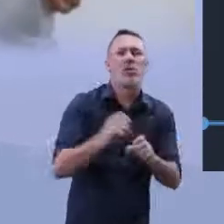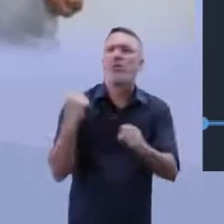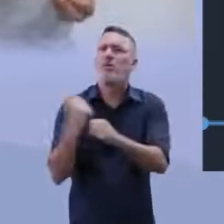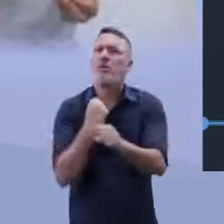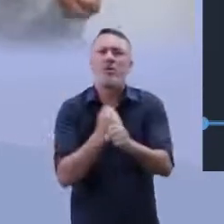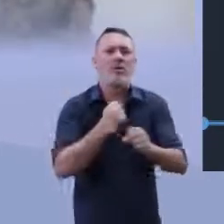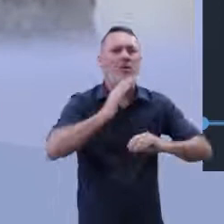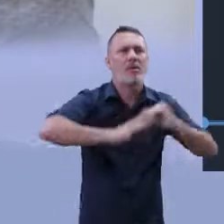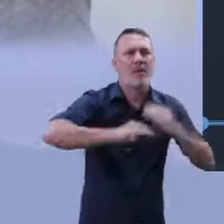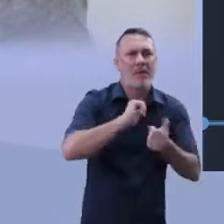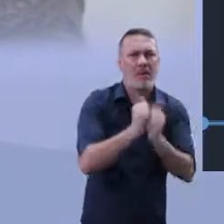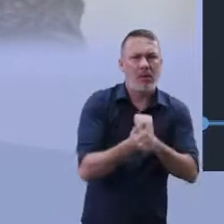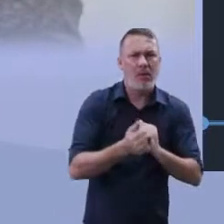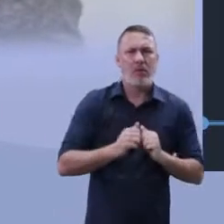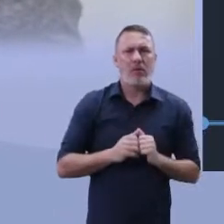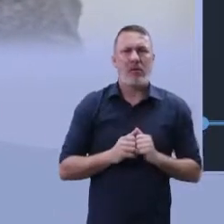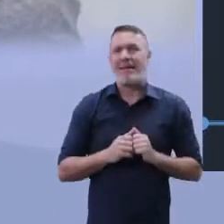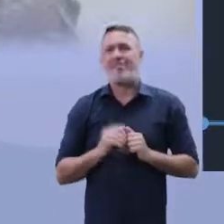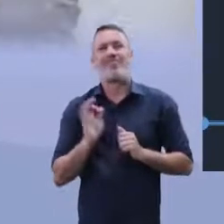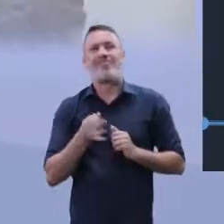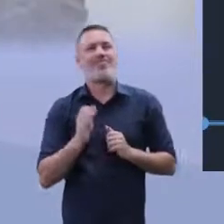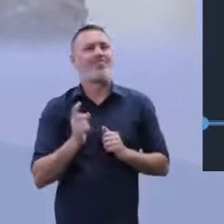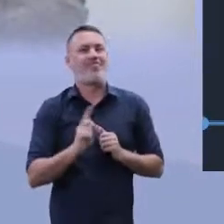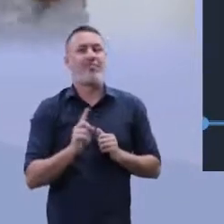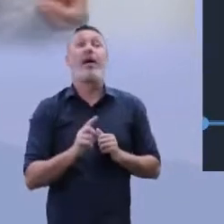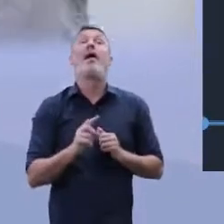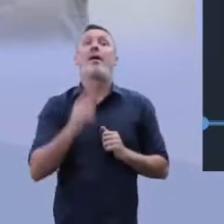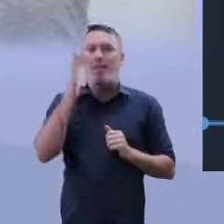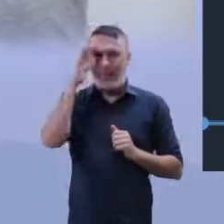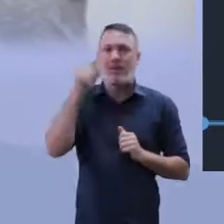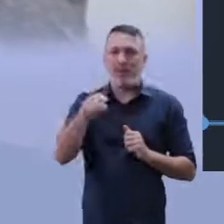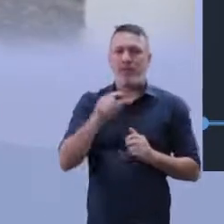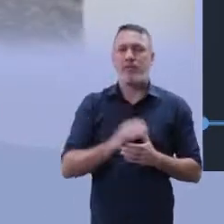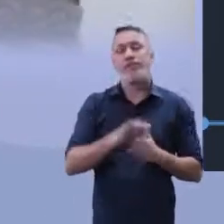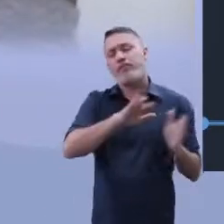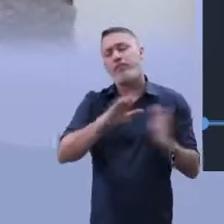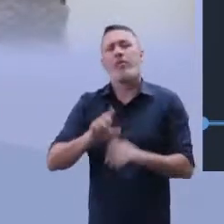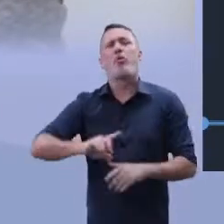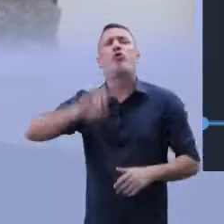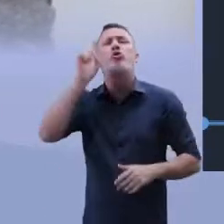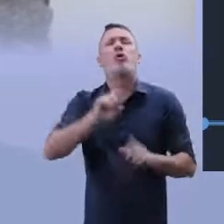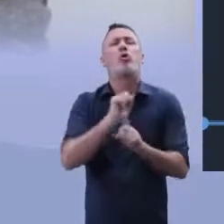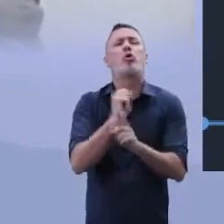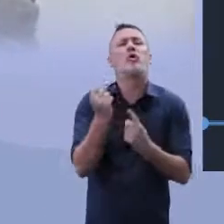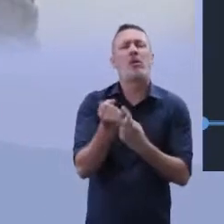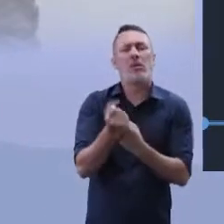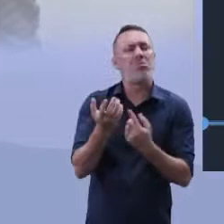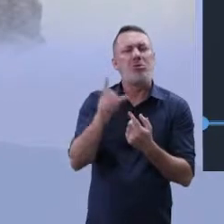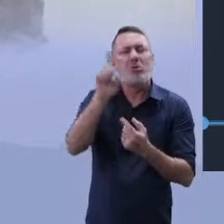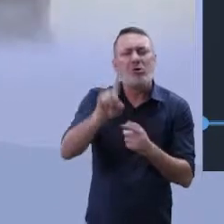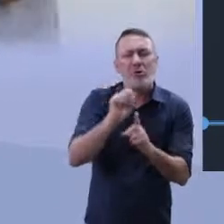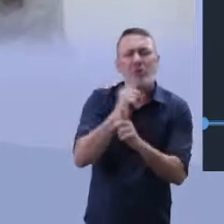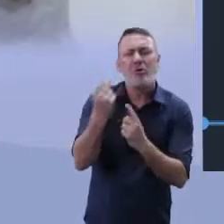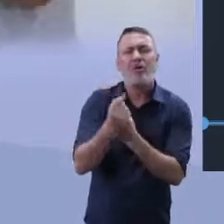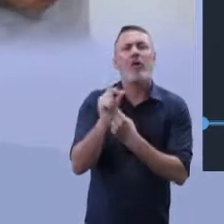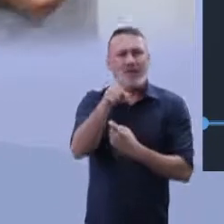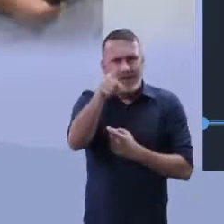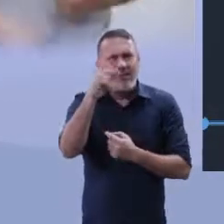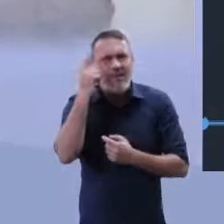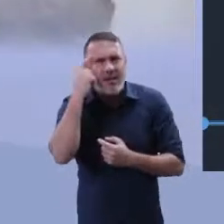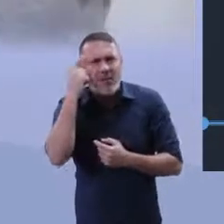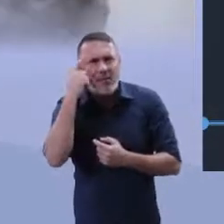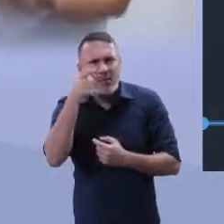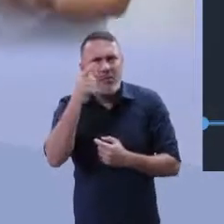esportivas? Ah, não, professor, não estão. Então, é isso que você tem que pensar. Direitos sociais. O que são os direitos sociais? Você sabia que você, enquanto